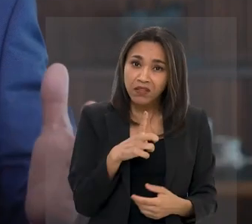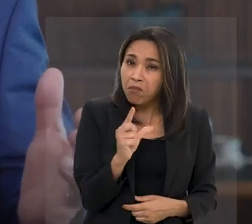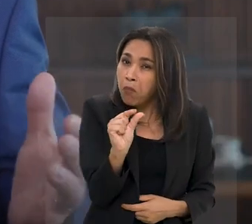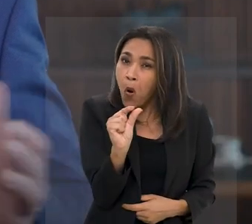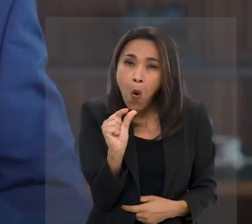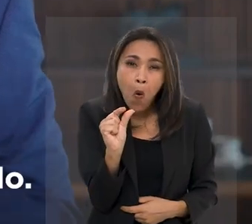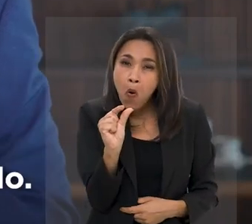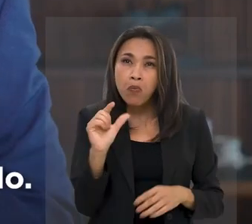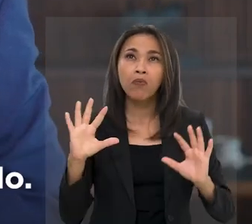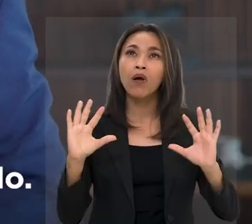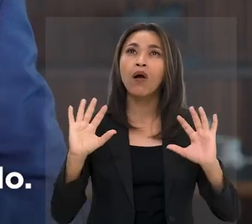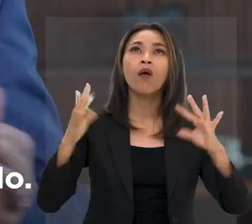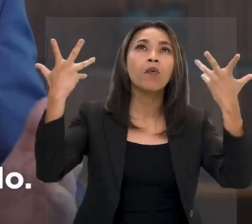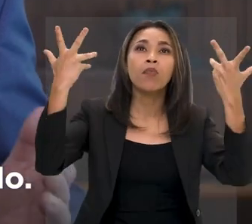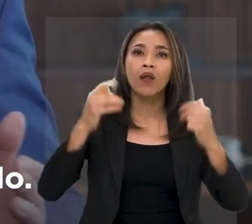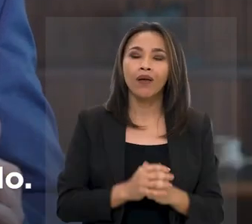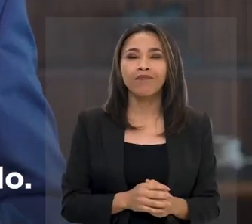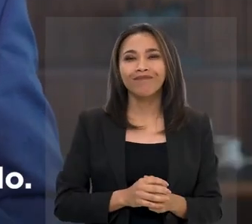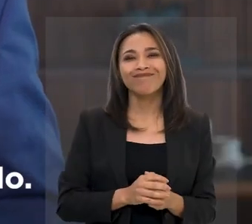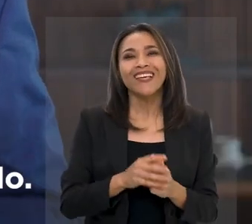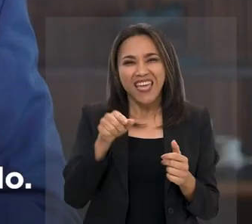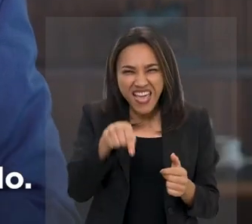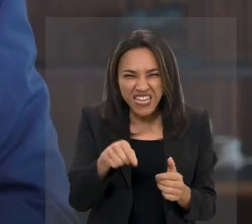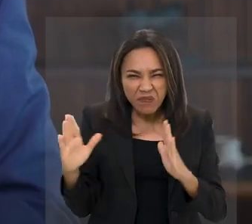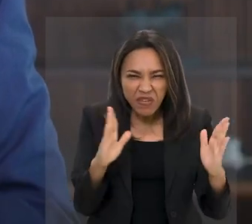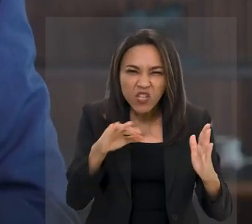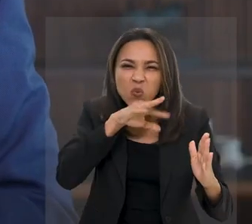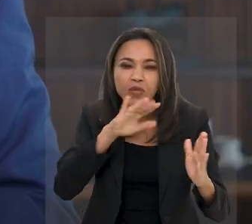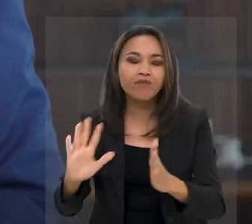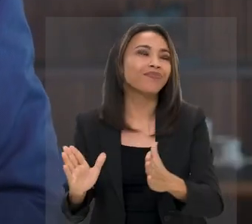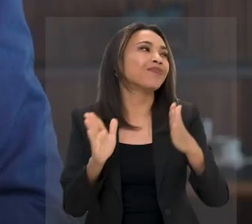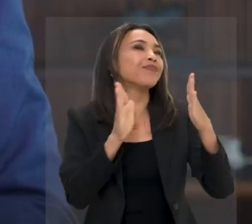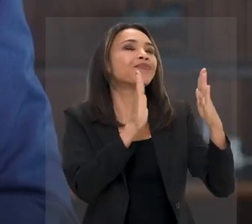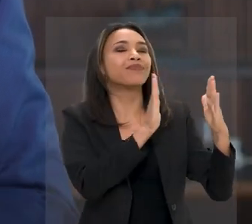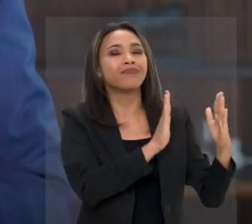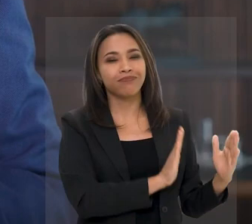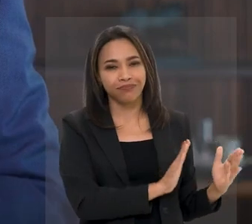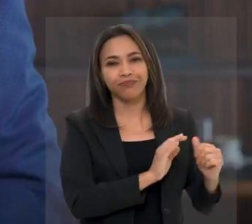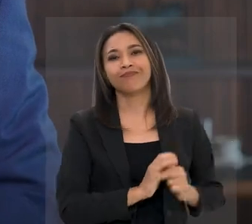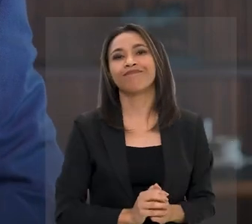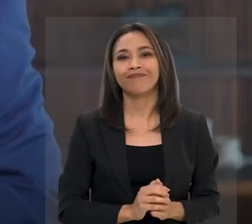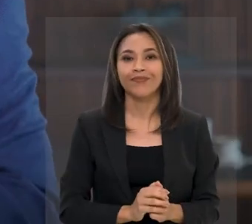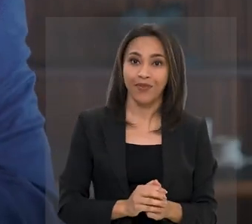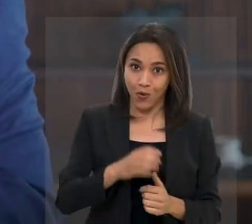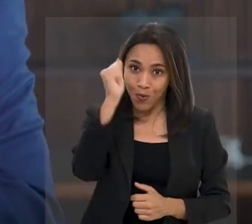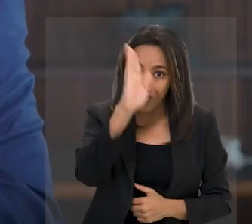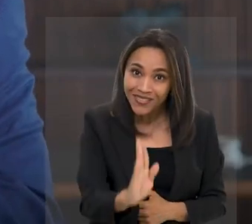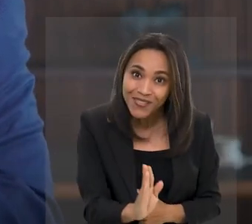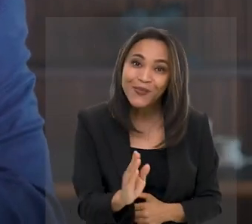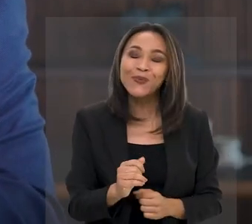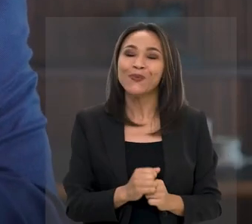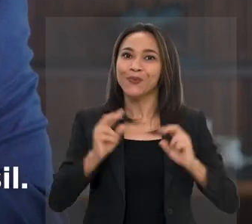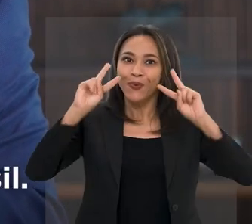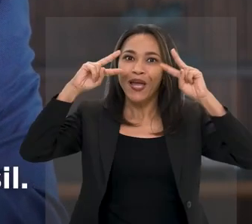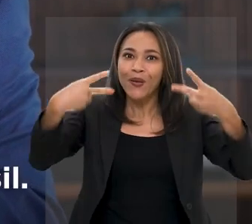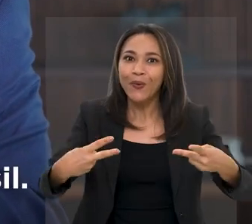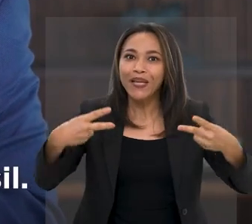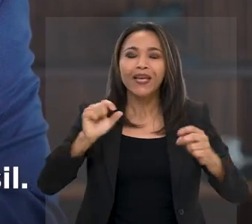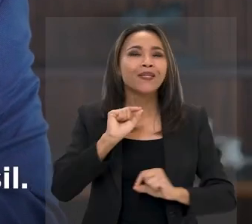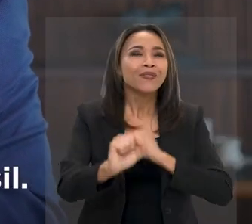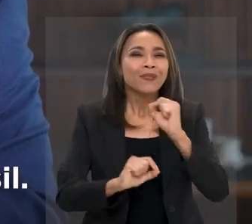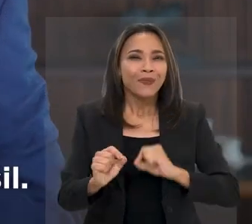Felizmente, esse mau tempo ficou no passado. O Brasil voltou a reconhecer o papel fundamental do povo trabalhador na